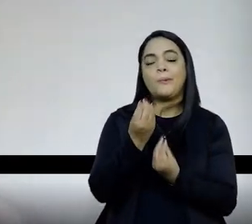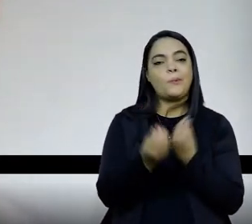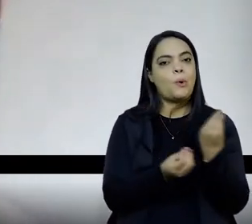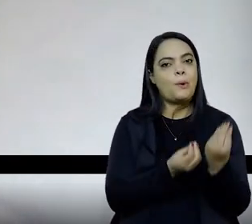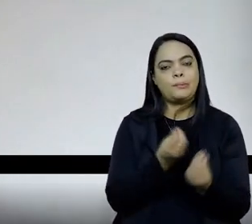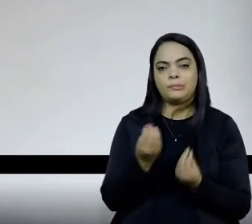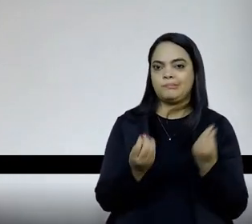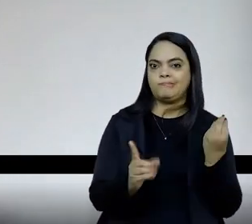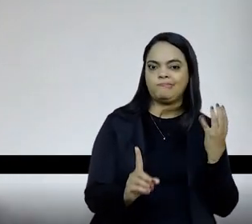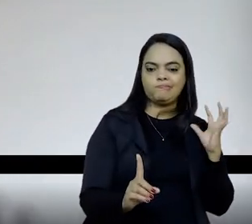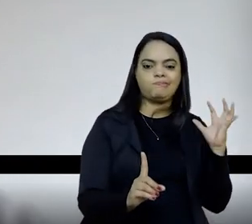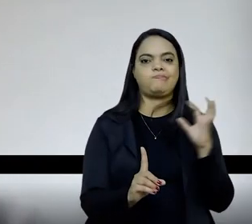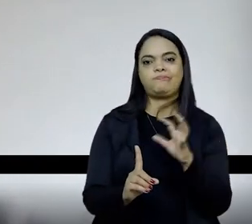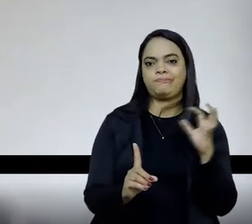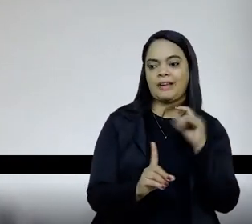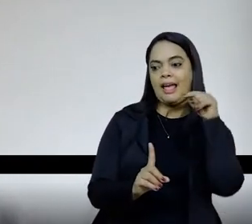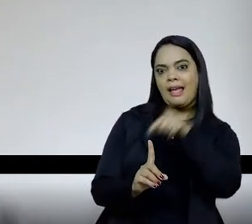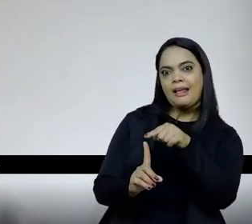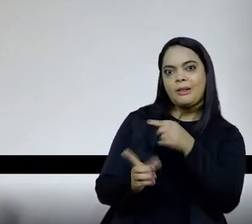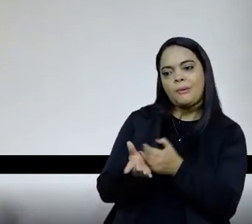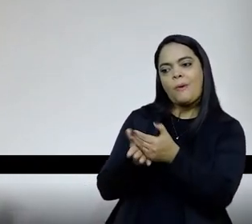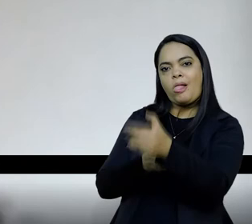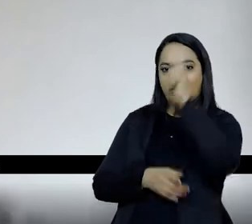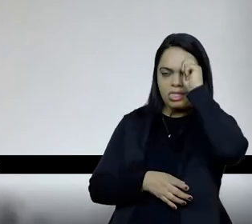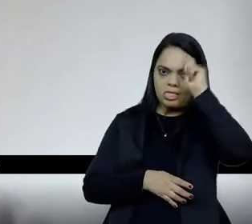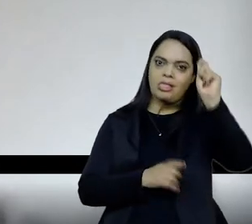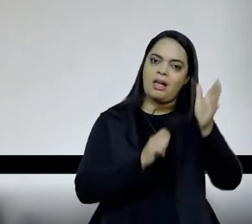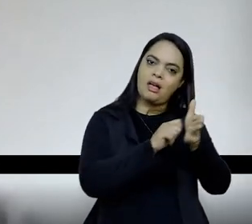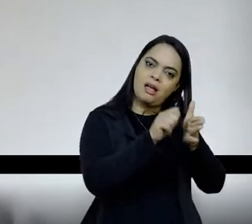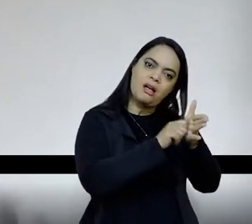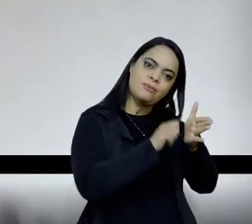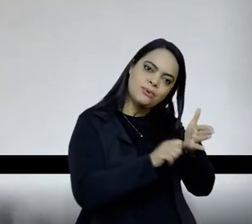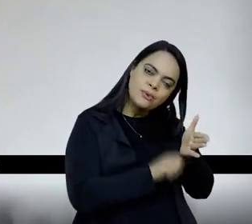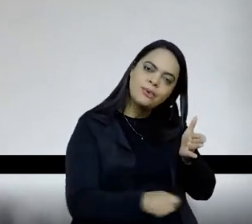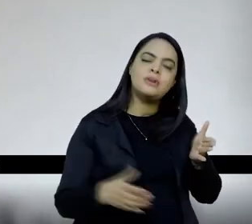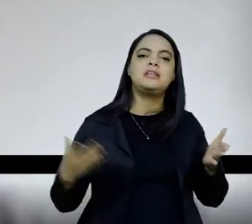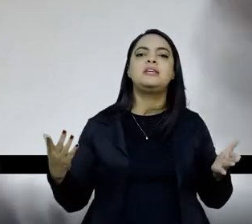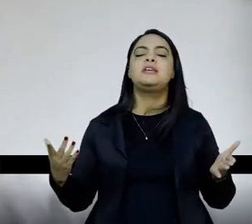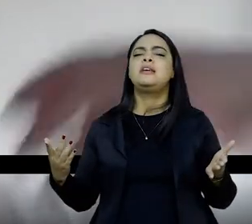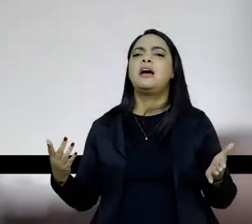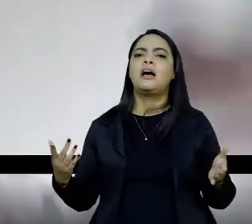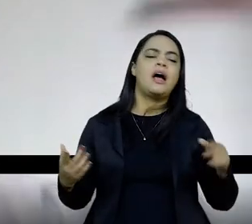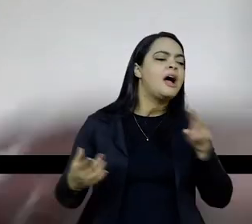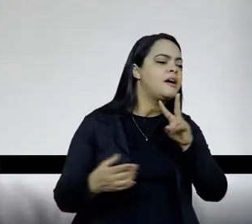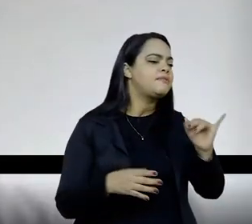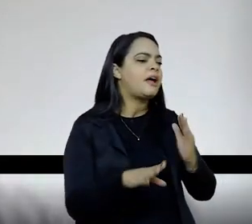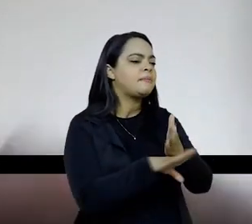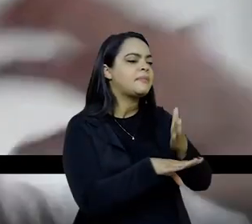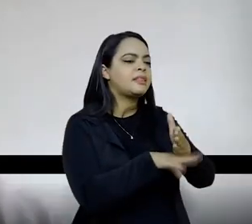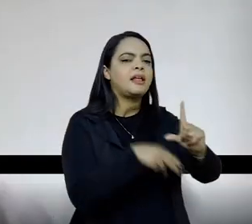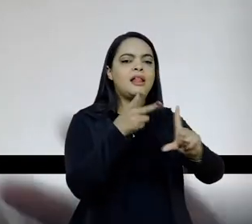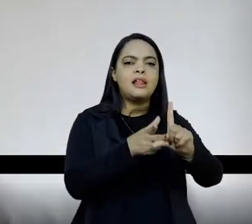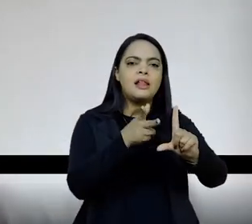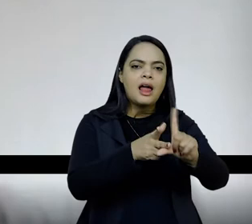autoras, e não só como leitoras, como quem vai participar da live no YouTube, mas quem vem para cá por outro lado,